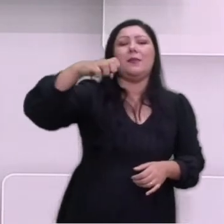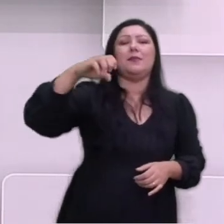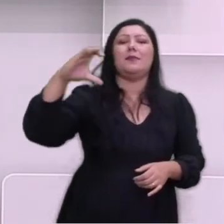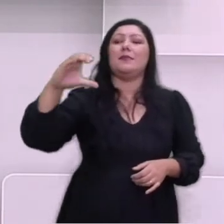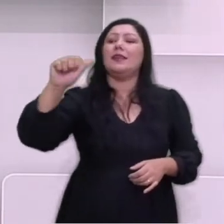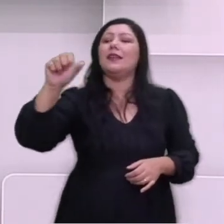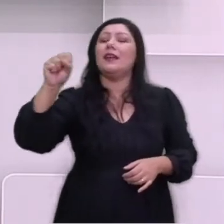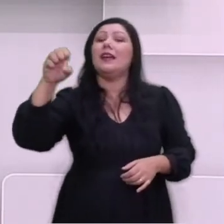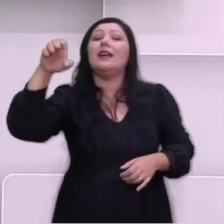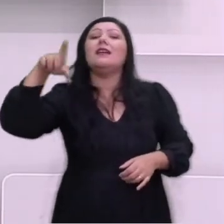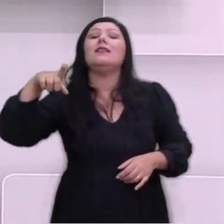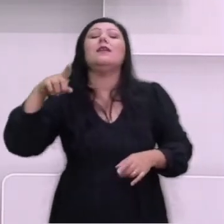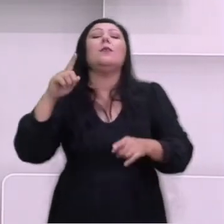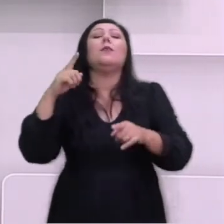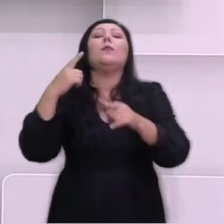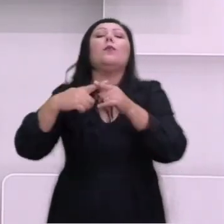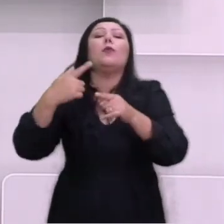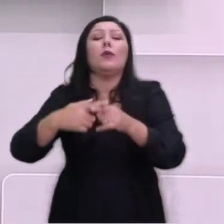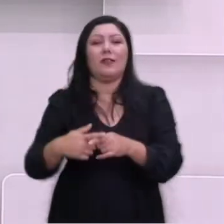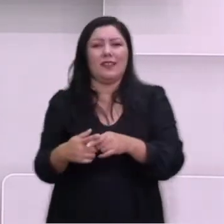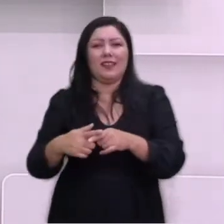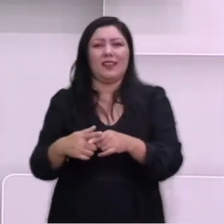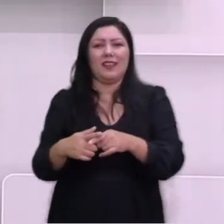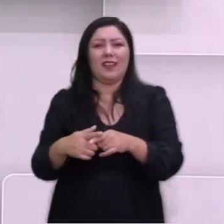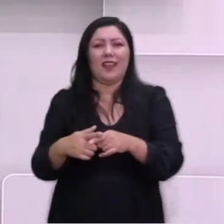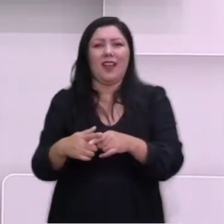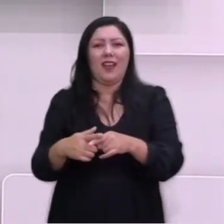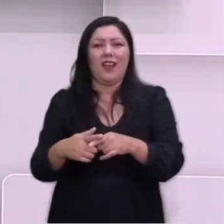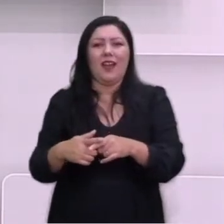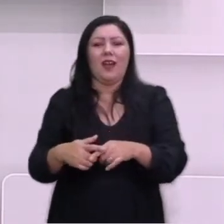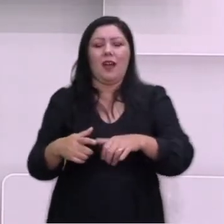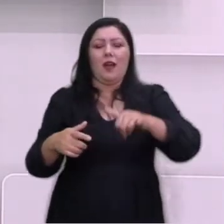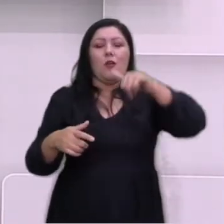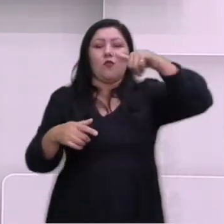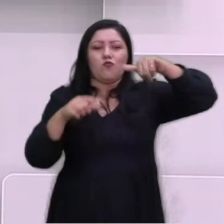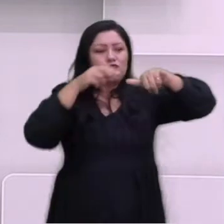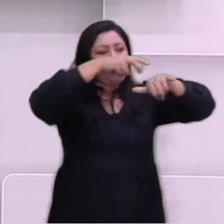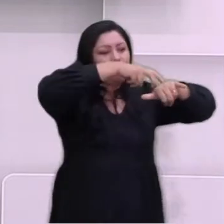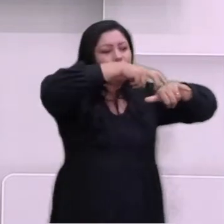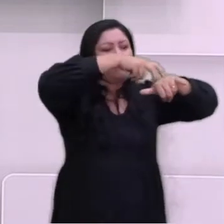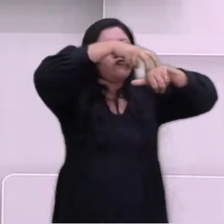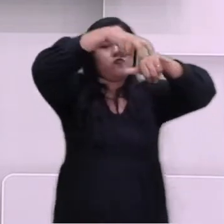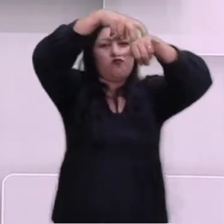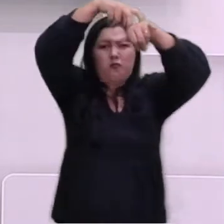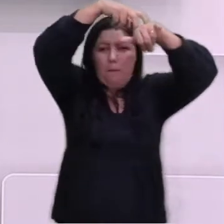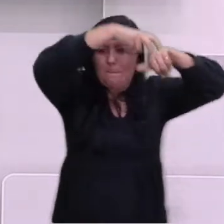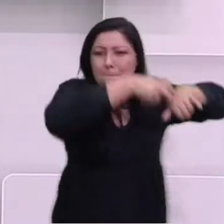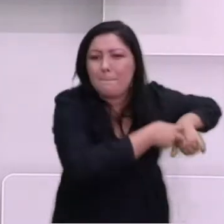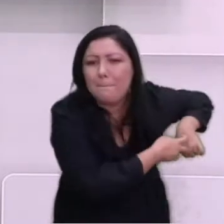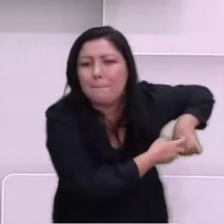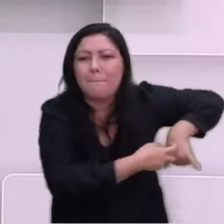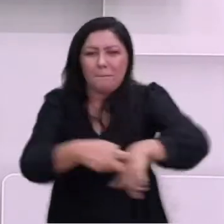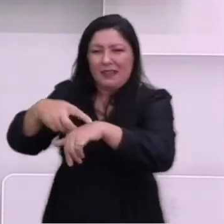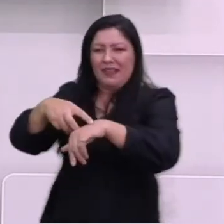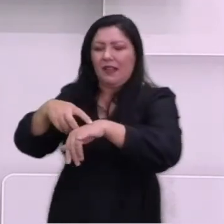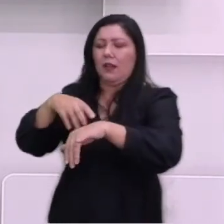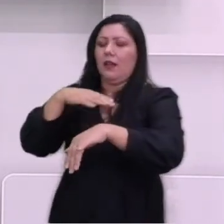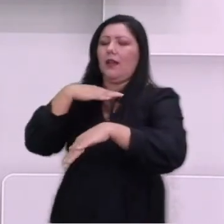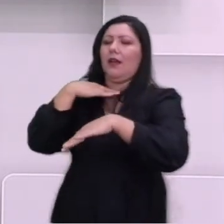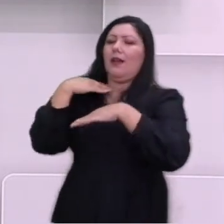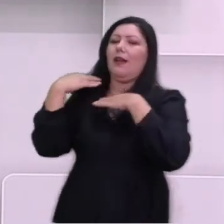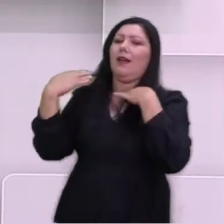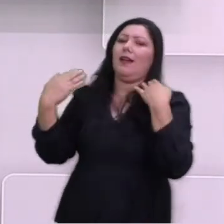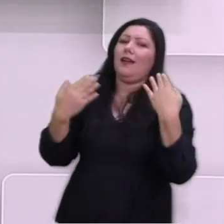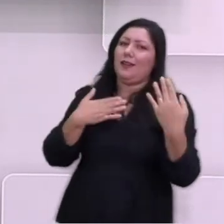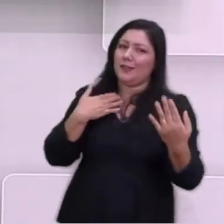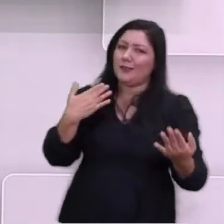eram suicidas, porque eles vinham e jogavam os seus aviões contra os alvos